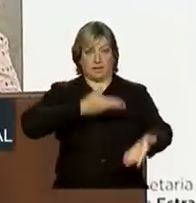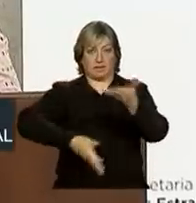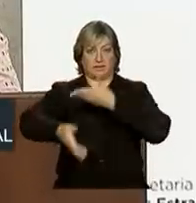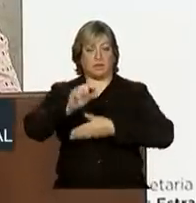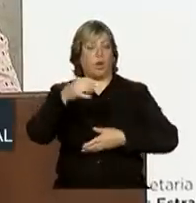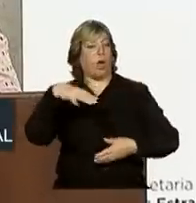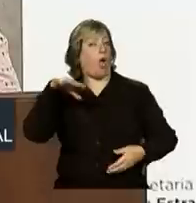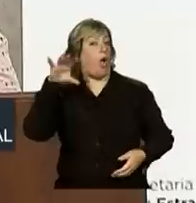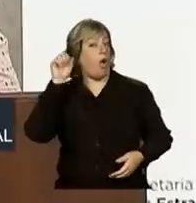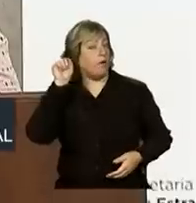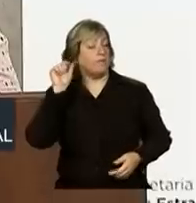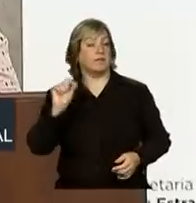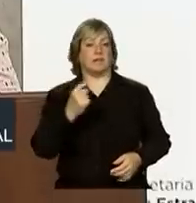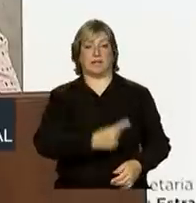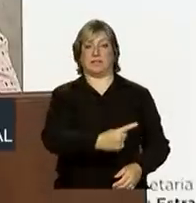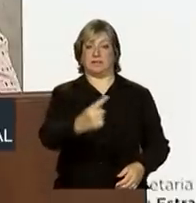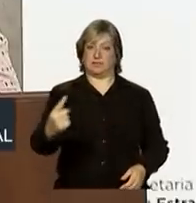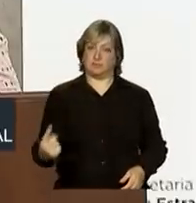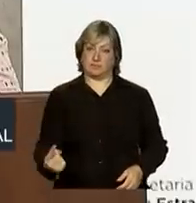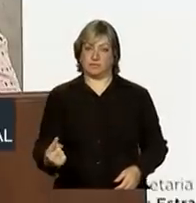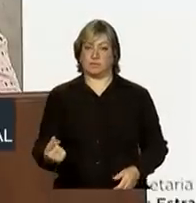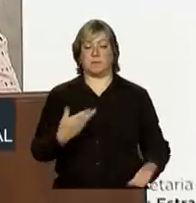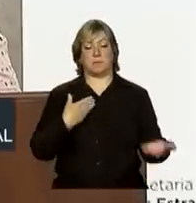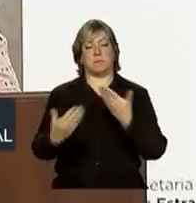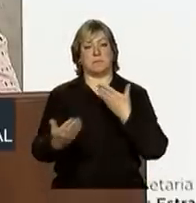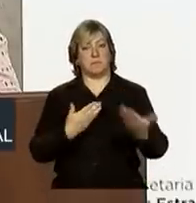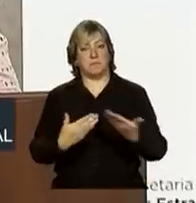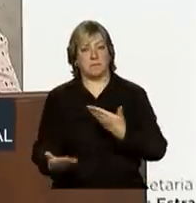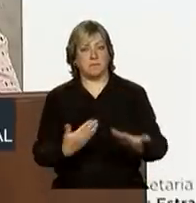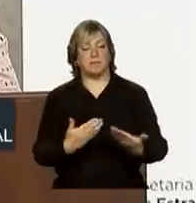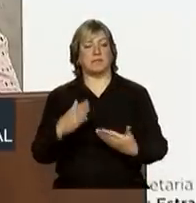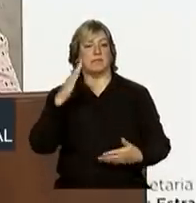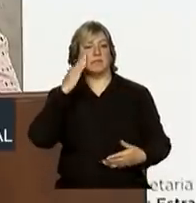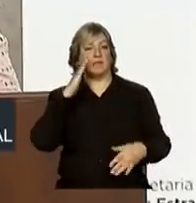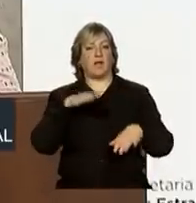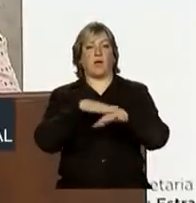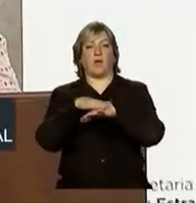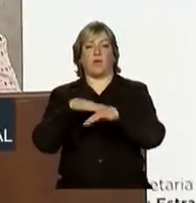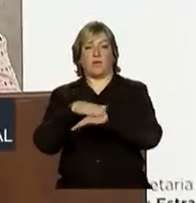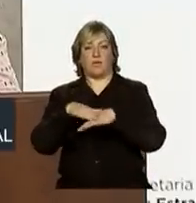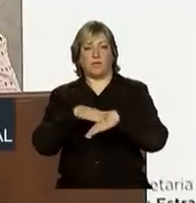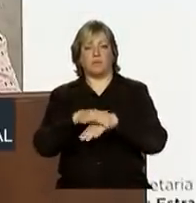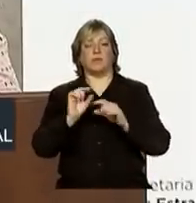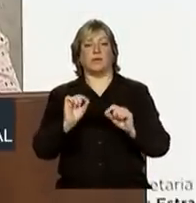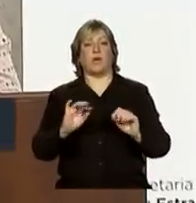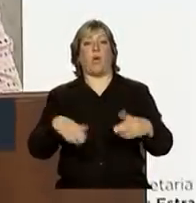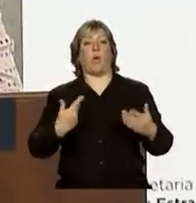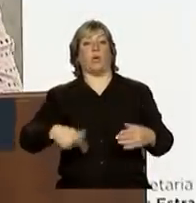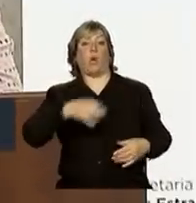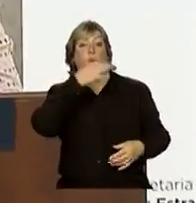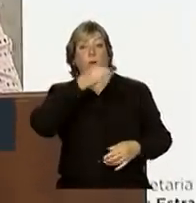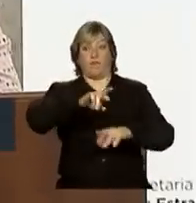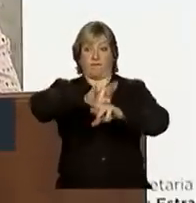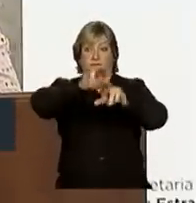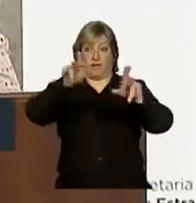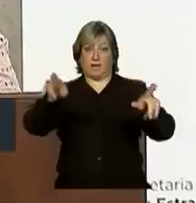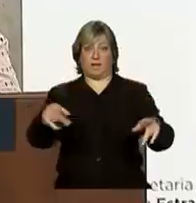ouvir cada um e ir construindo os espaços onde predominam nossas convergências,